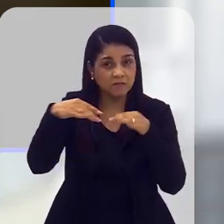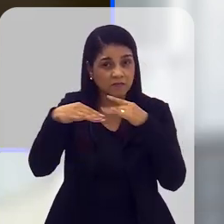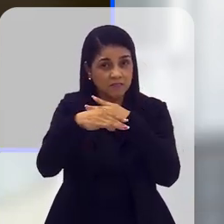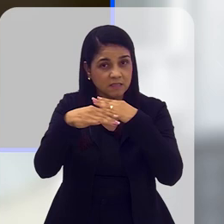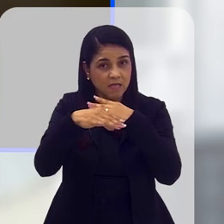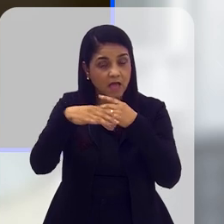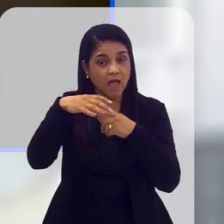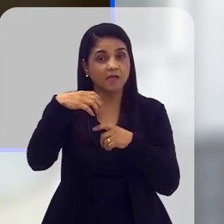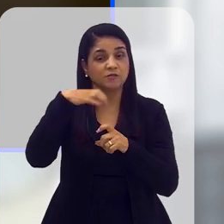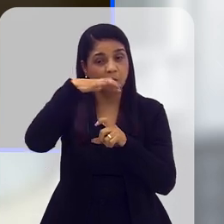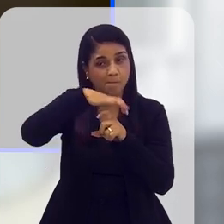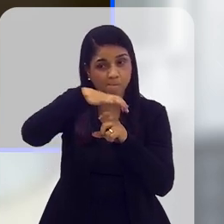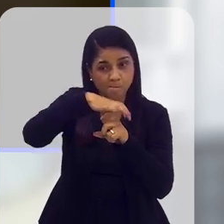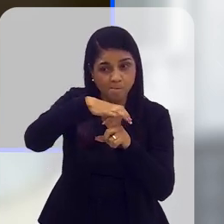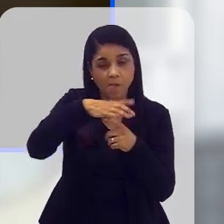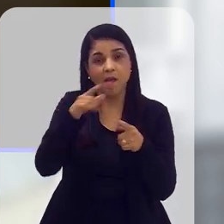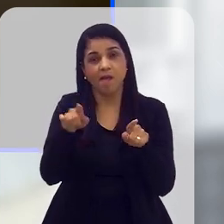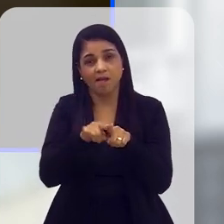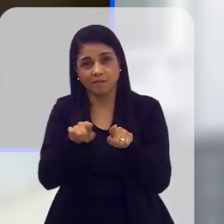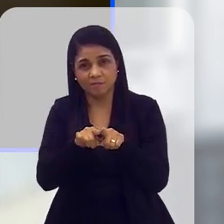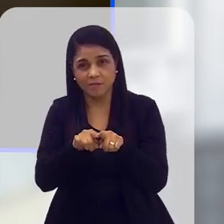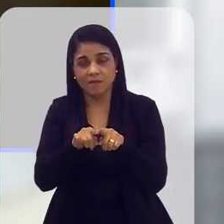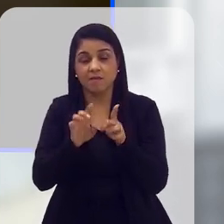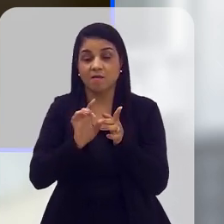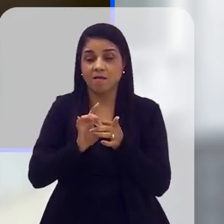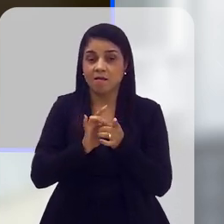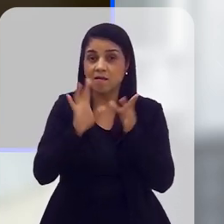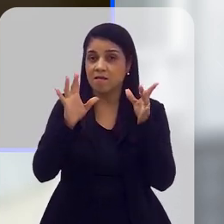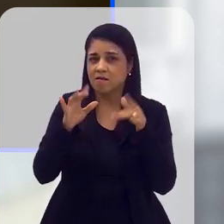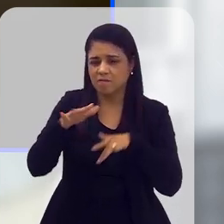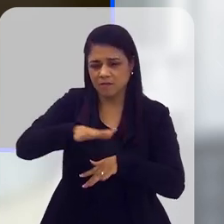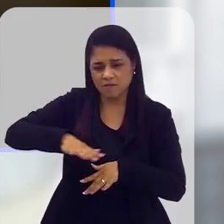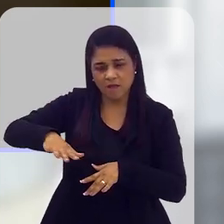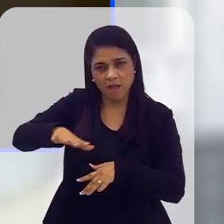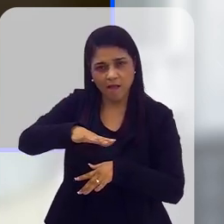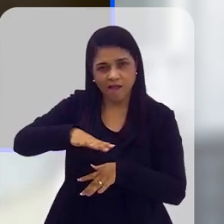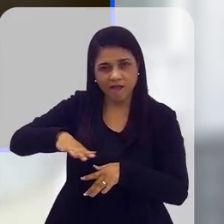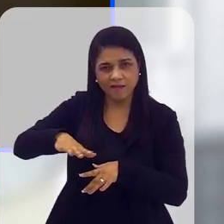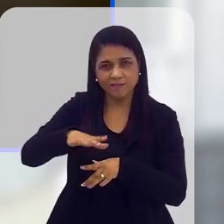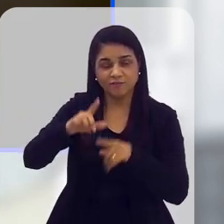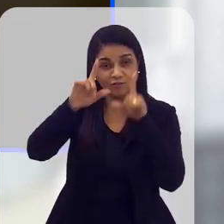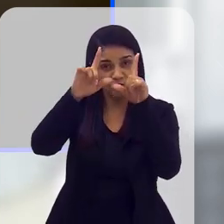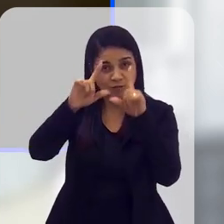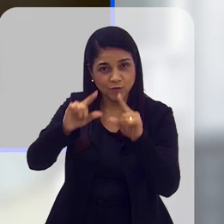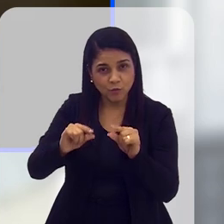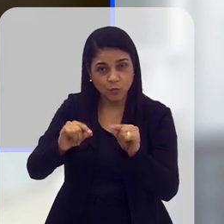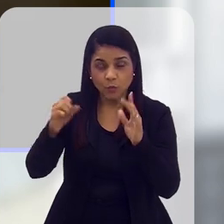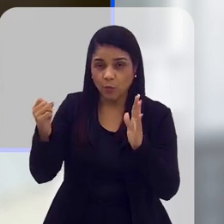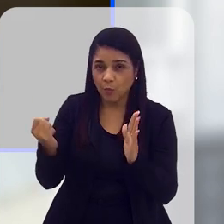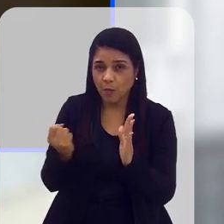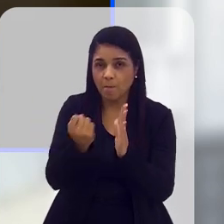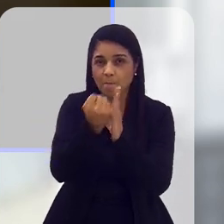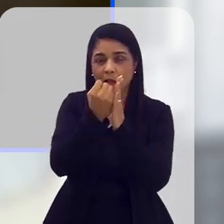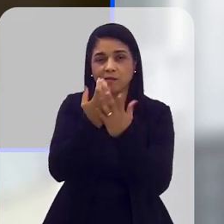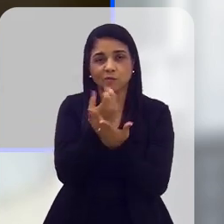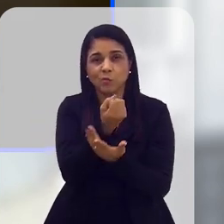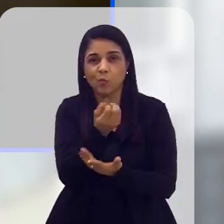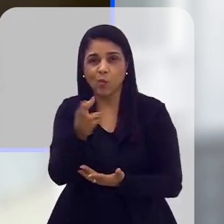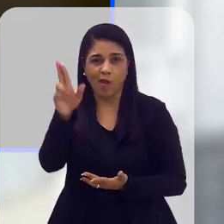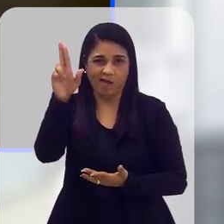parque, áreas livres e de parque que funcionem tanto como área de redução desse impacto,